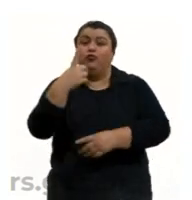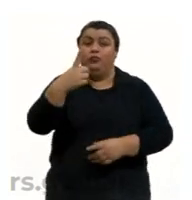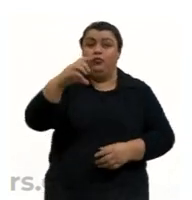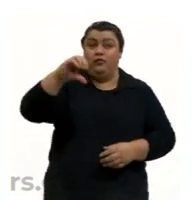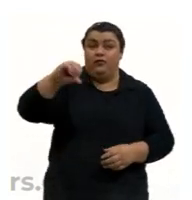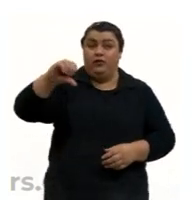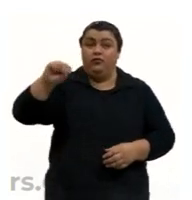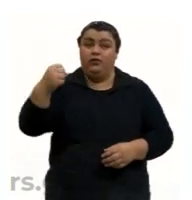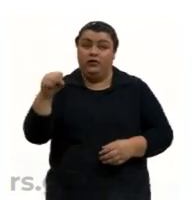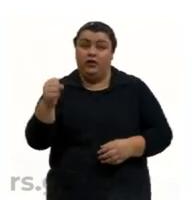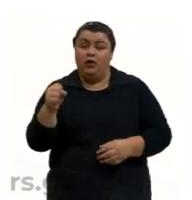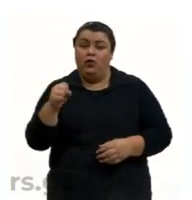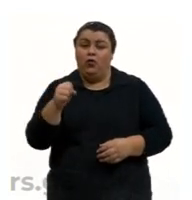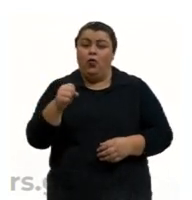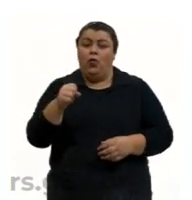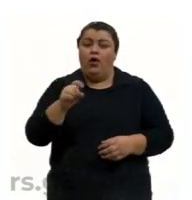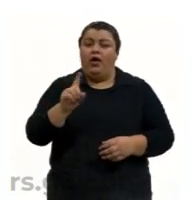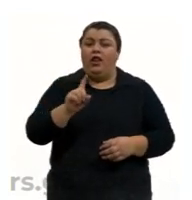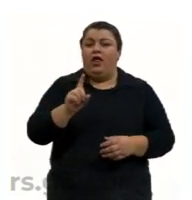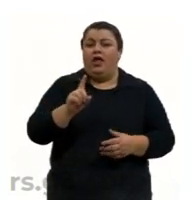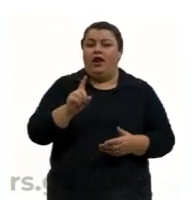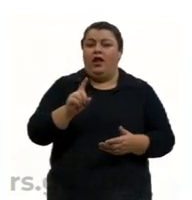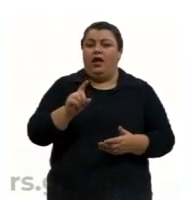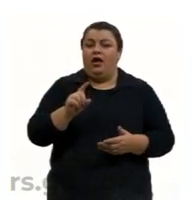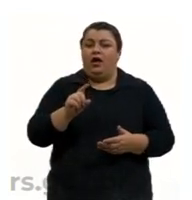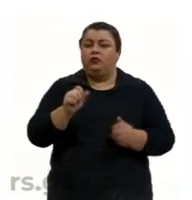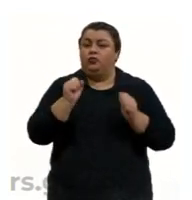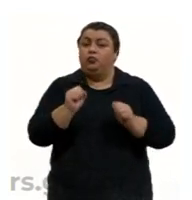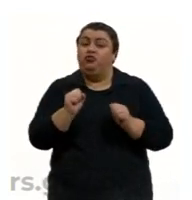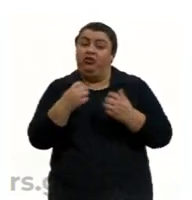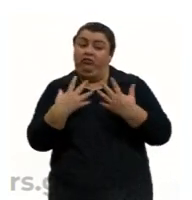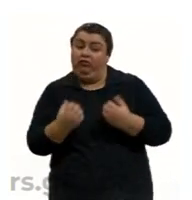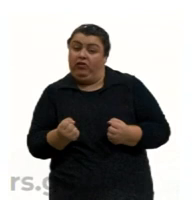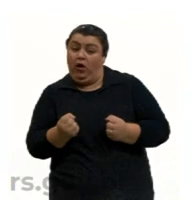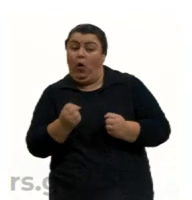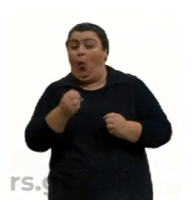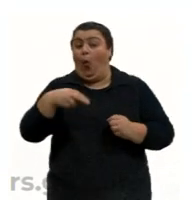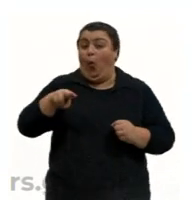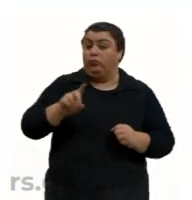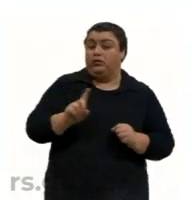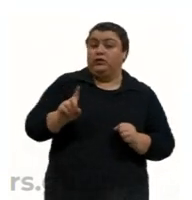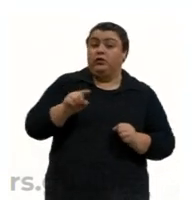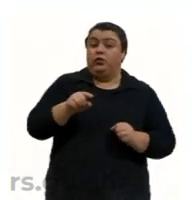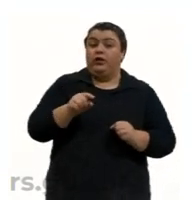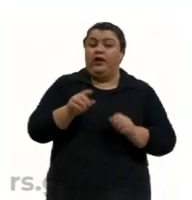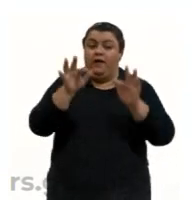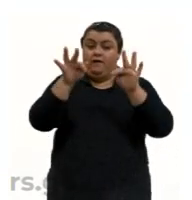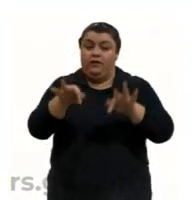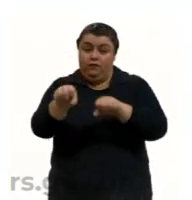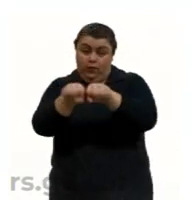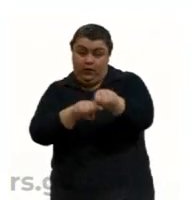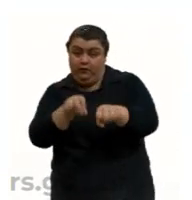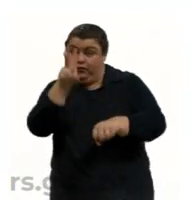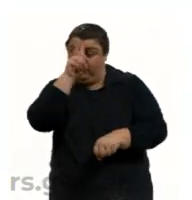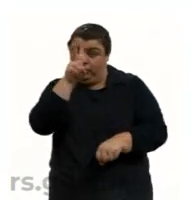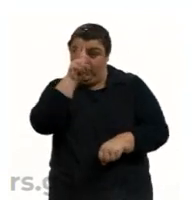optativa, ela era eletiva, os alunos que terminavam o ensino médio faziam de forma optativa,